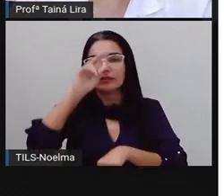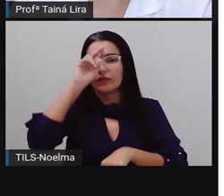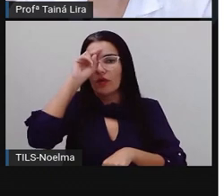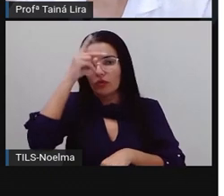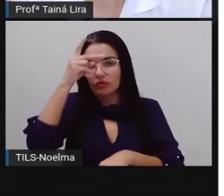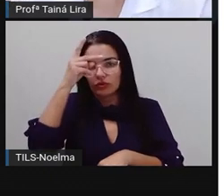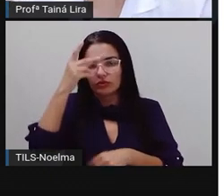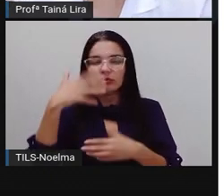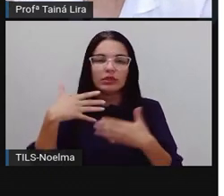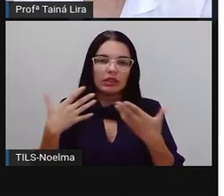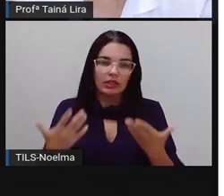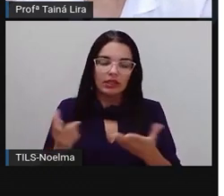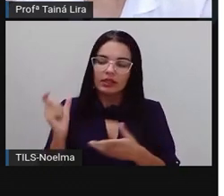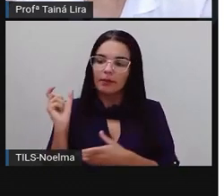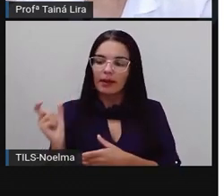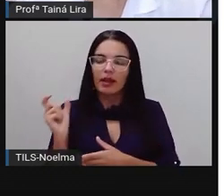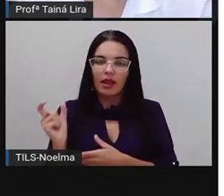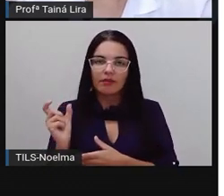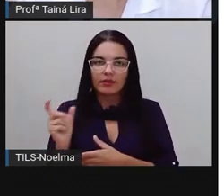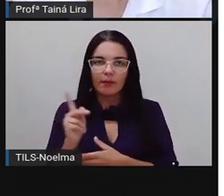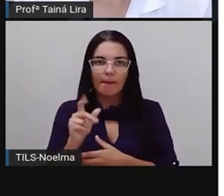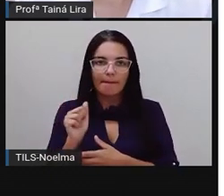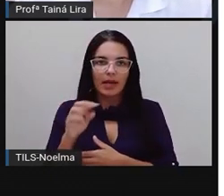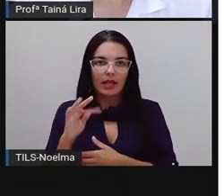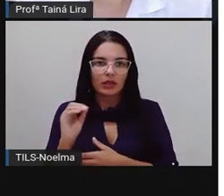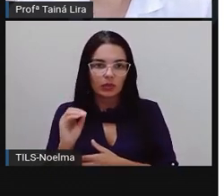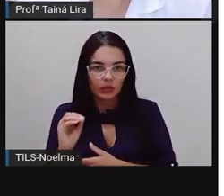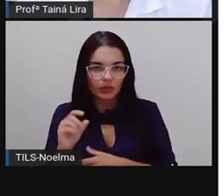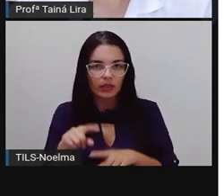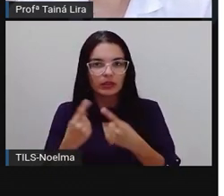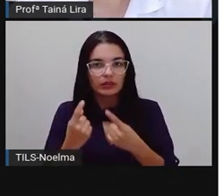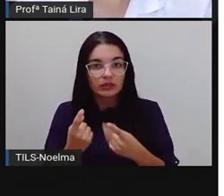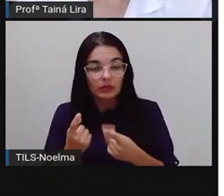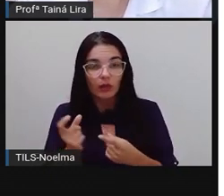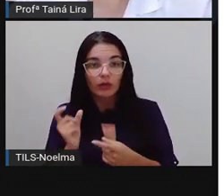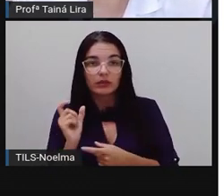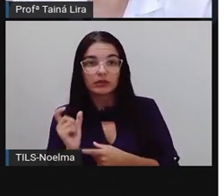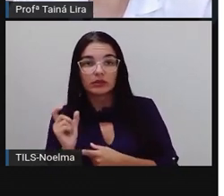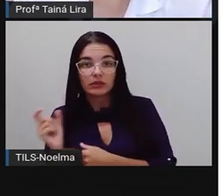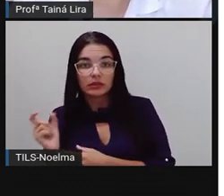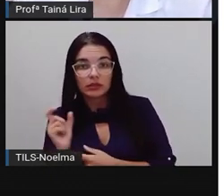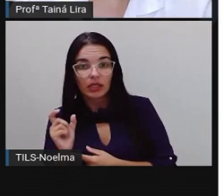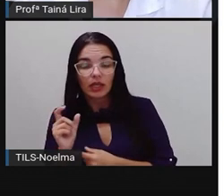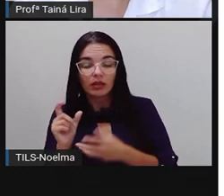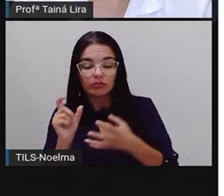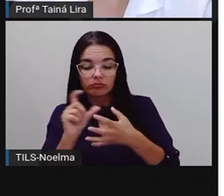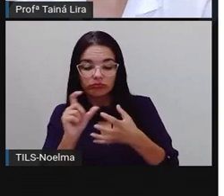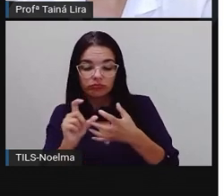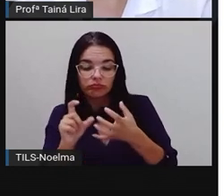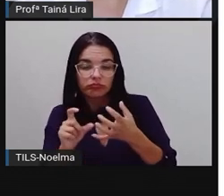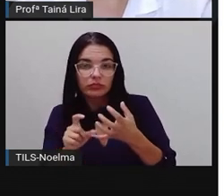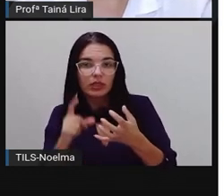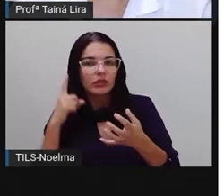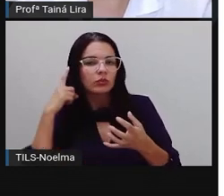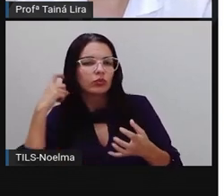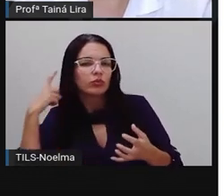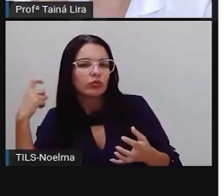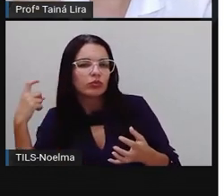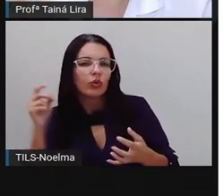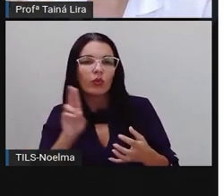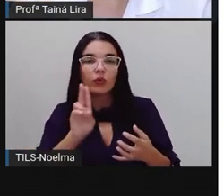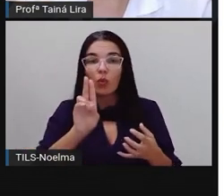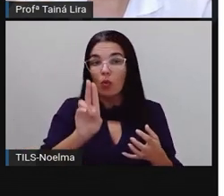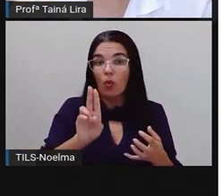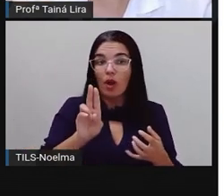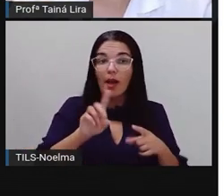forte da palavra Pato. A sílaba aqui, ó, que tem o som de U, que é formada pelo T e O, ela tem